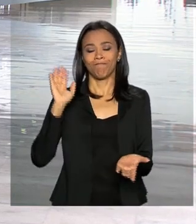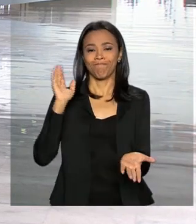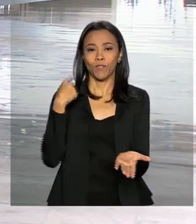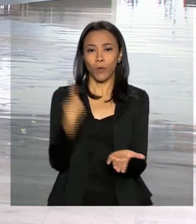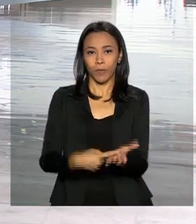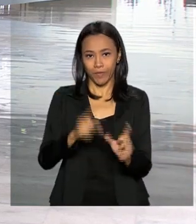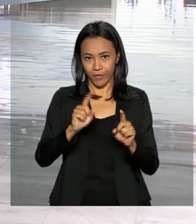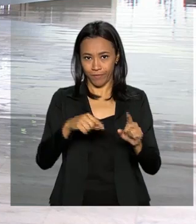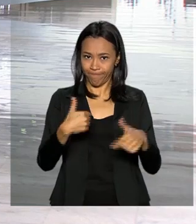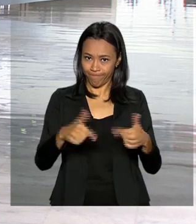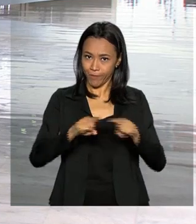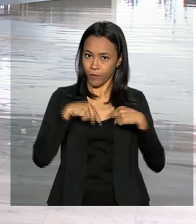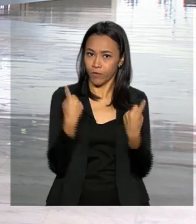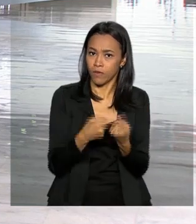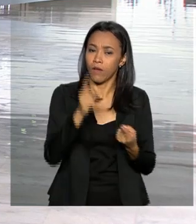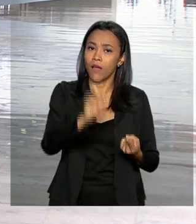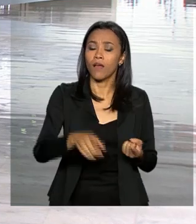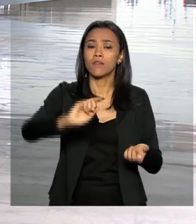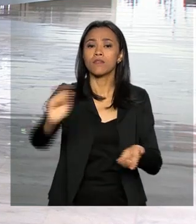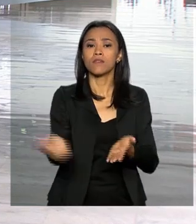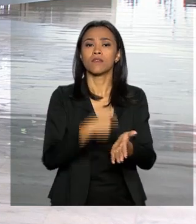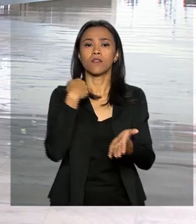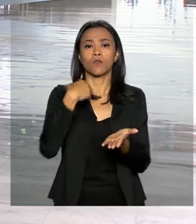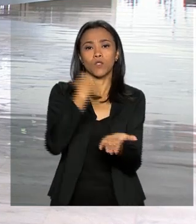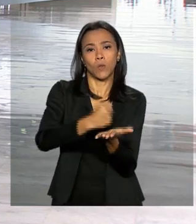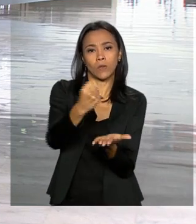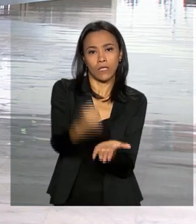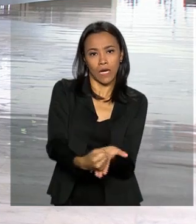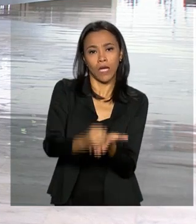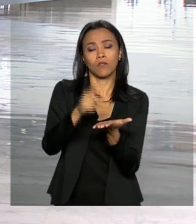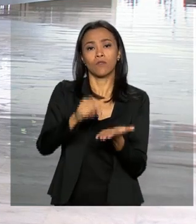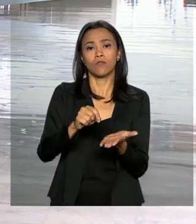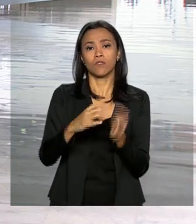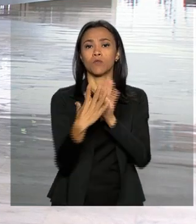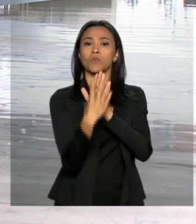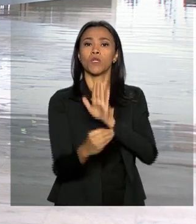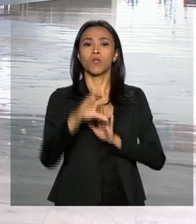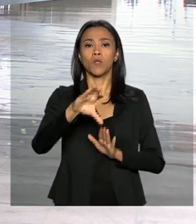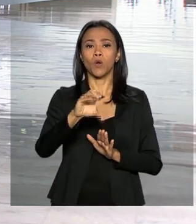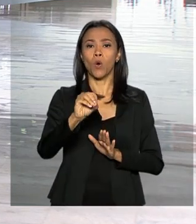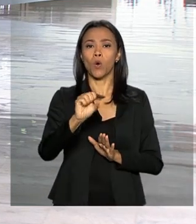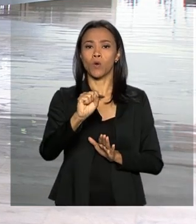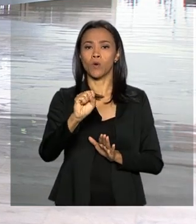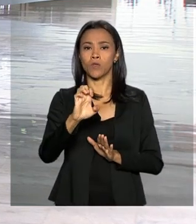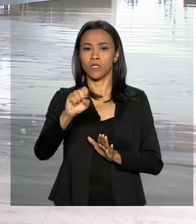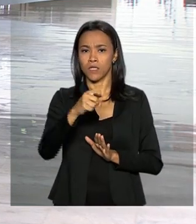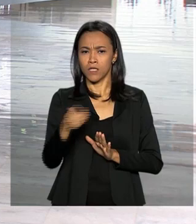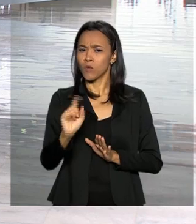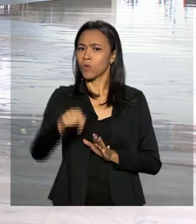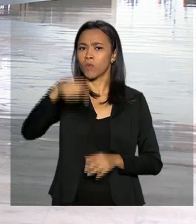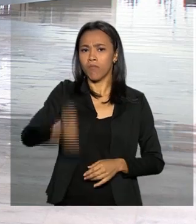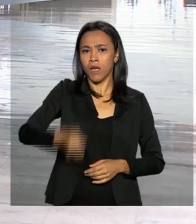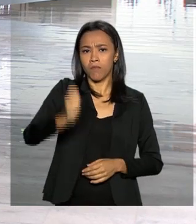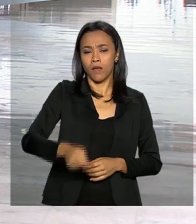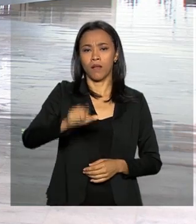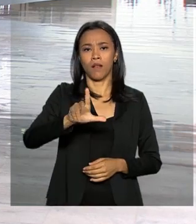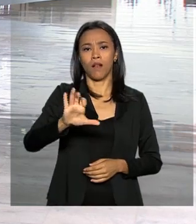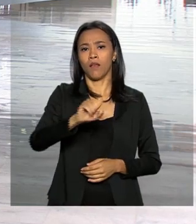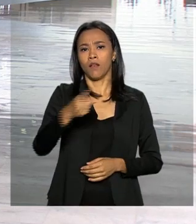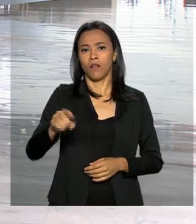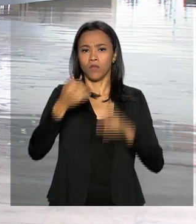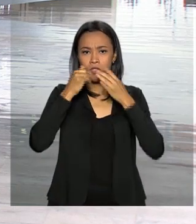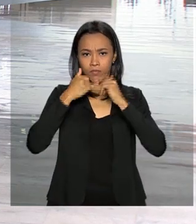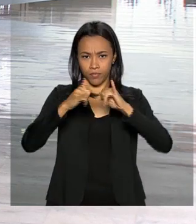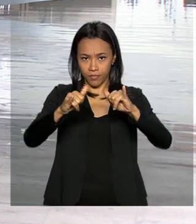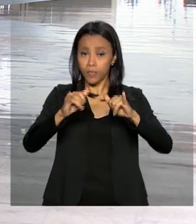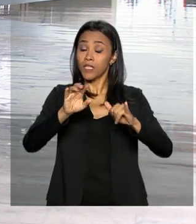segunda-feira é a cerimônia de assinatura dos contratos de concessão do leilão de transmissão de energia elétrica,